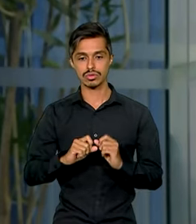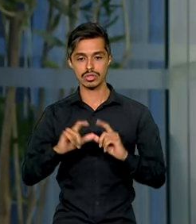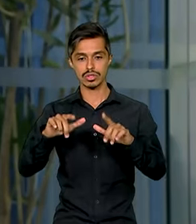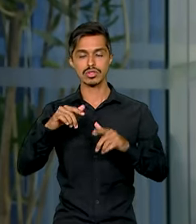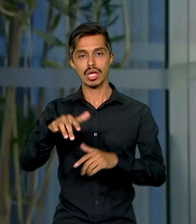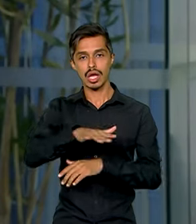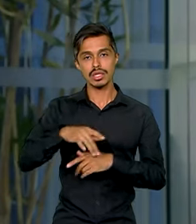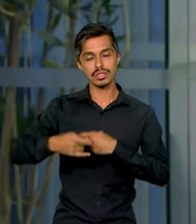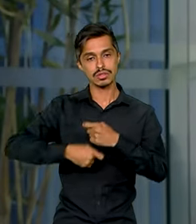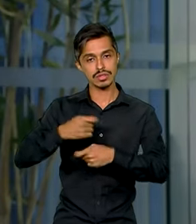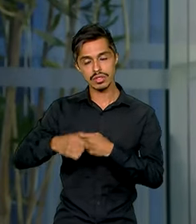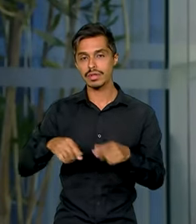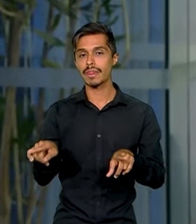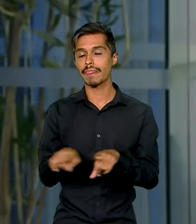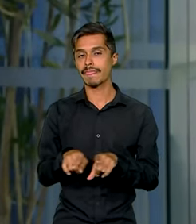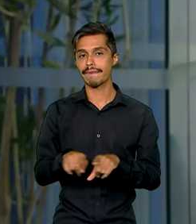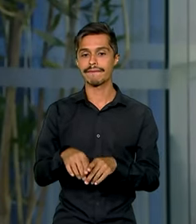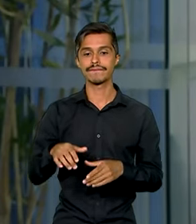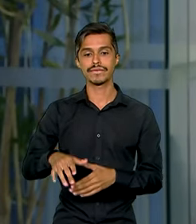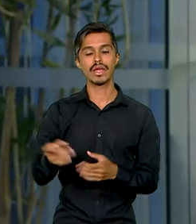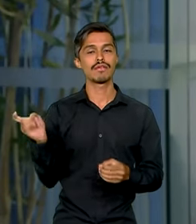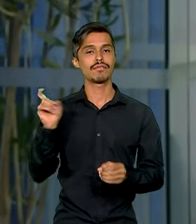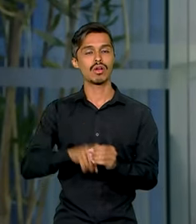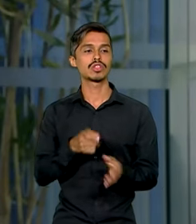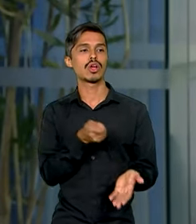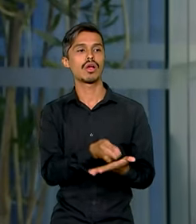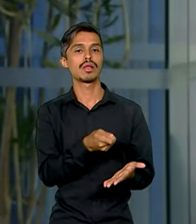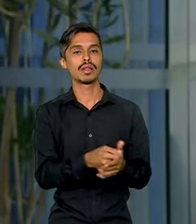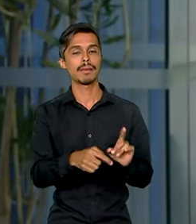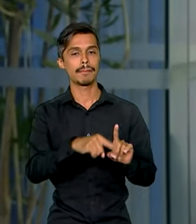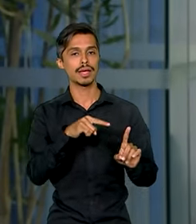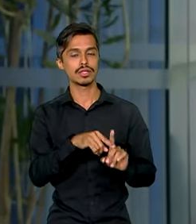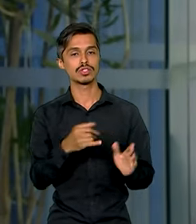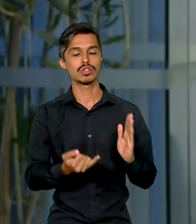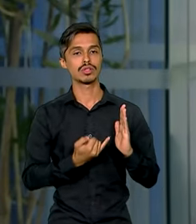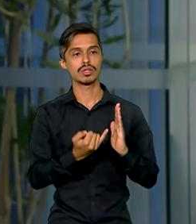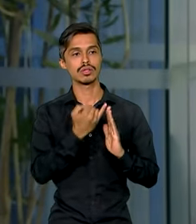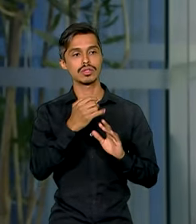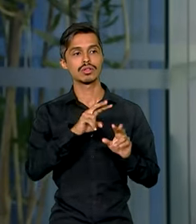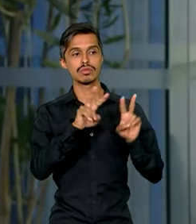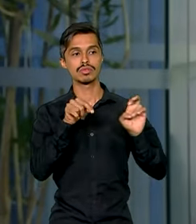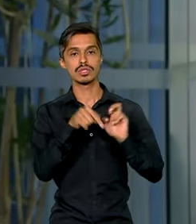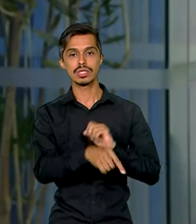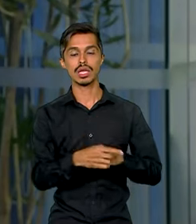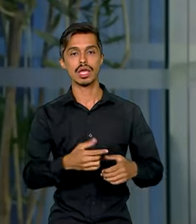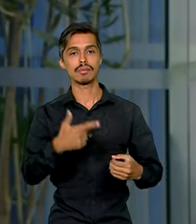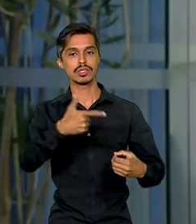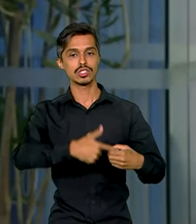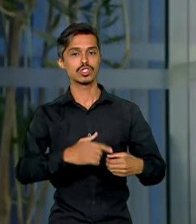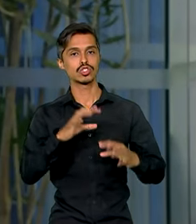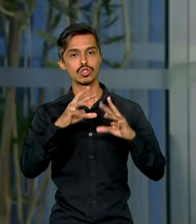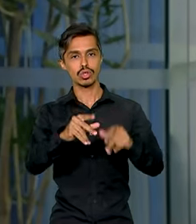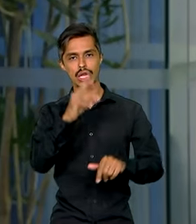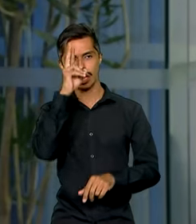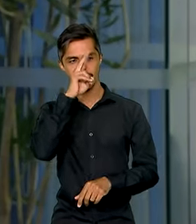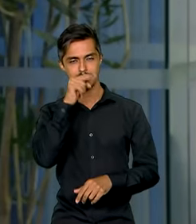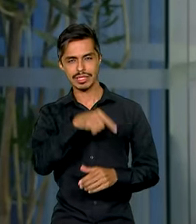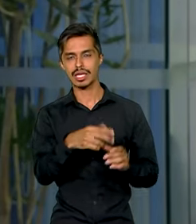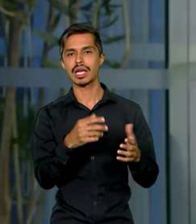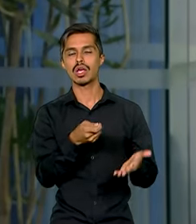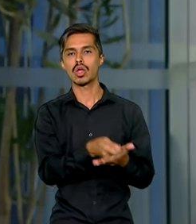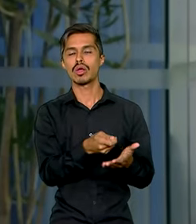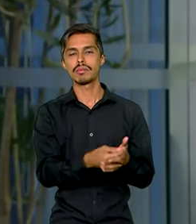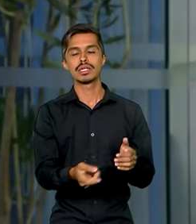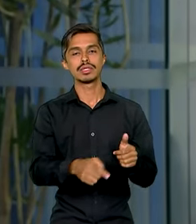do setor financeiro e também daquela volta da cobrança parcial de impostos sobre os combustíveis. Todo mundo lembra dessa cobrança parcial que foi